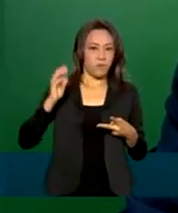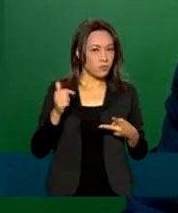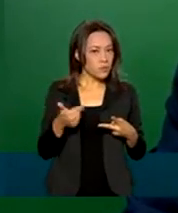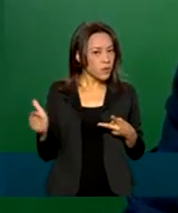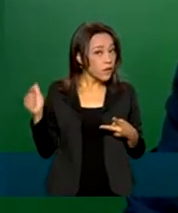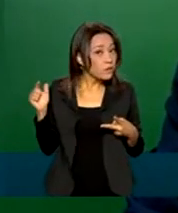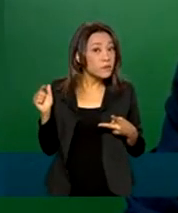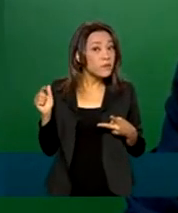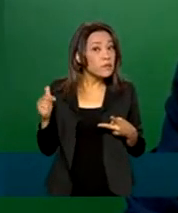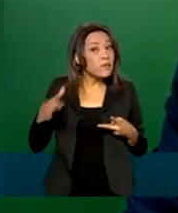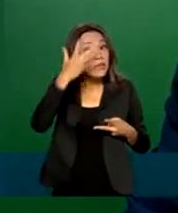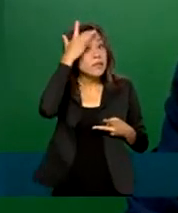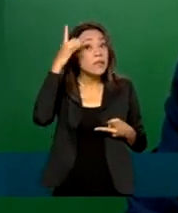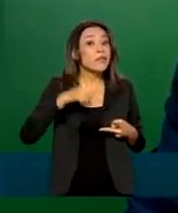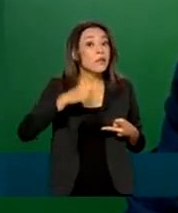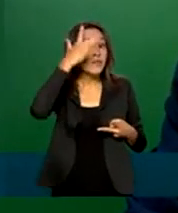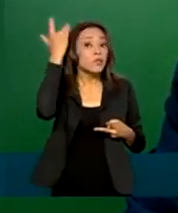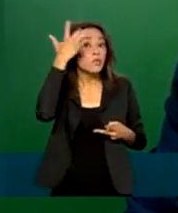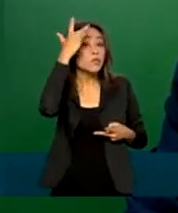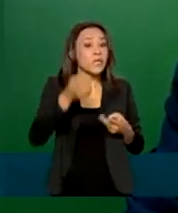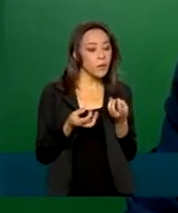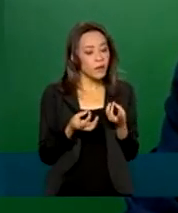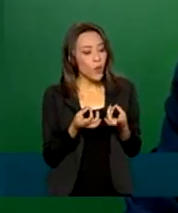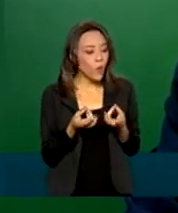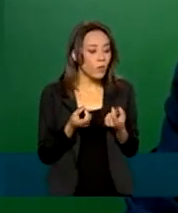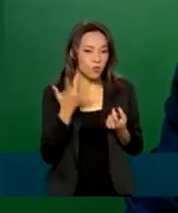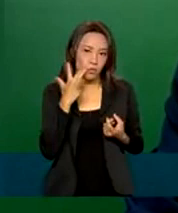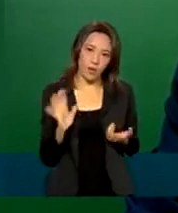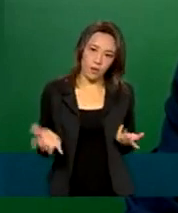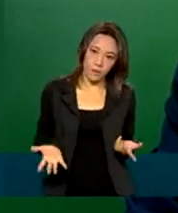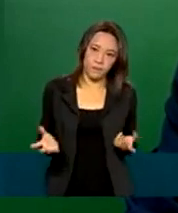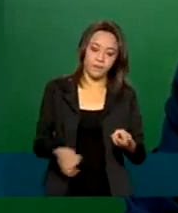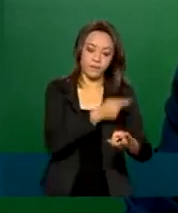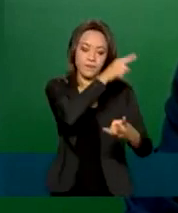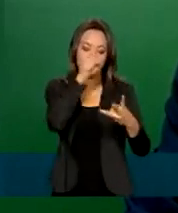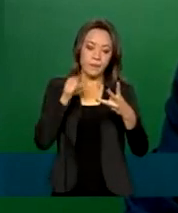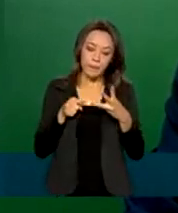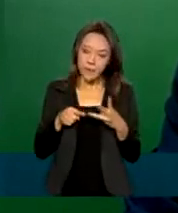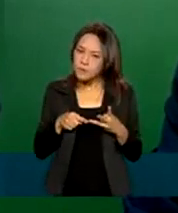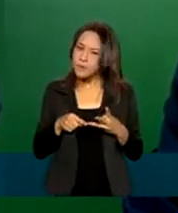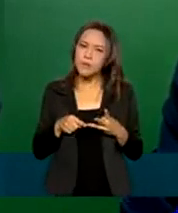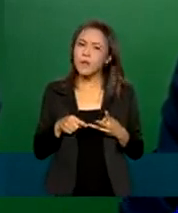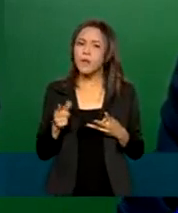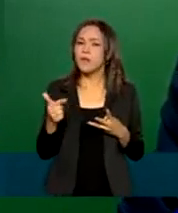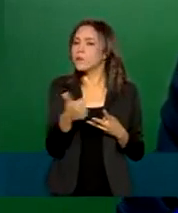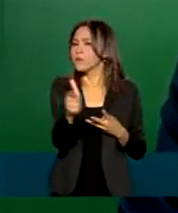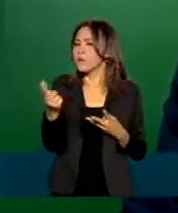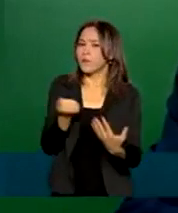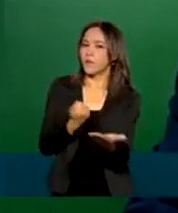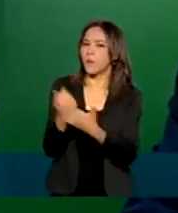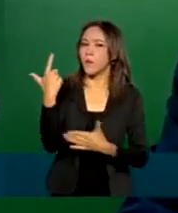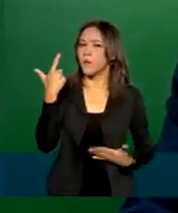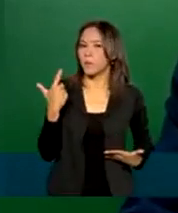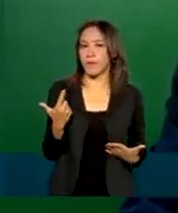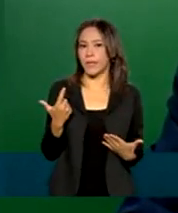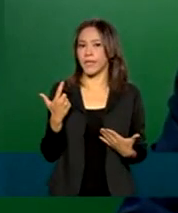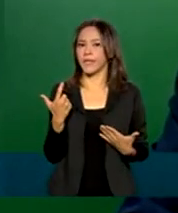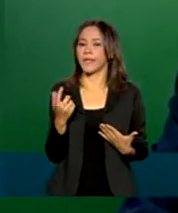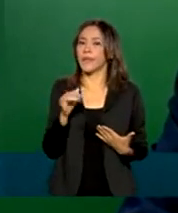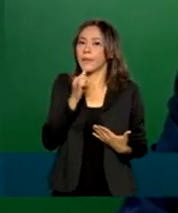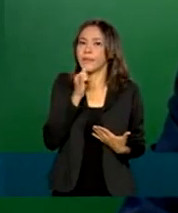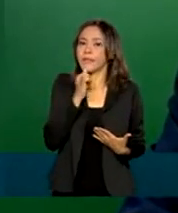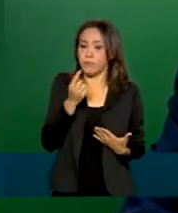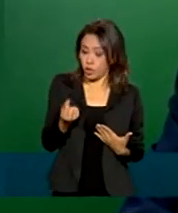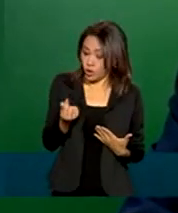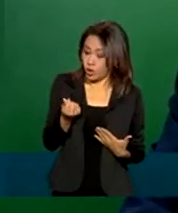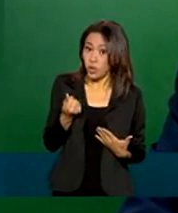Tem gente que não sabe fazer conta. Terceiro, não houve compra alguma. Não há um centavo